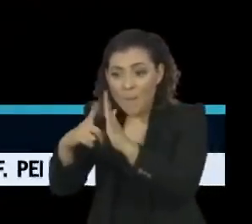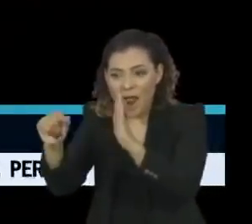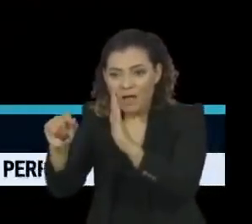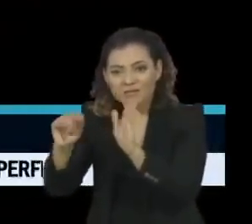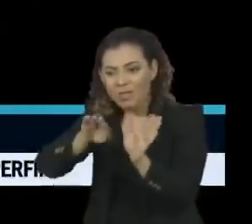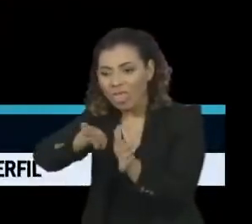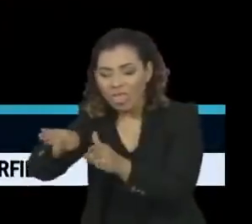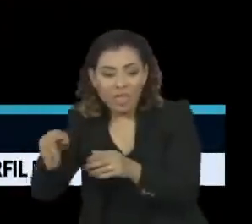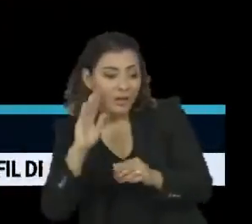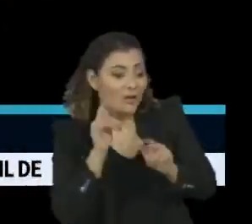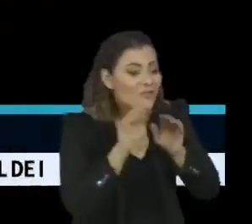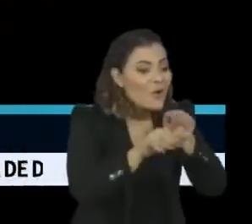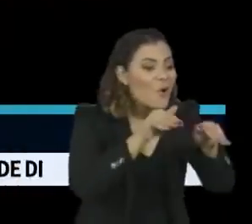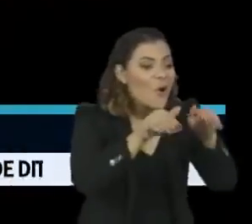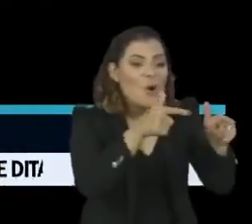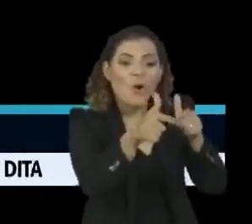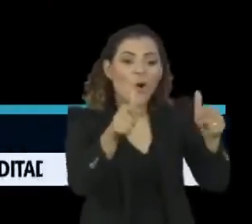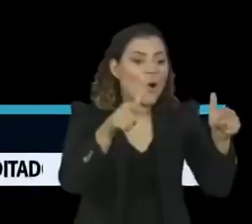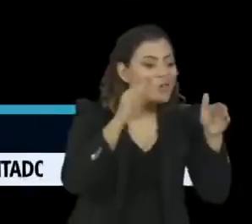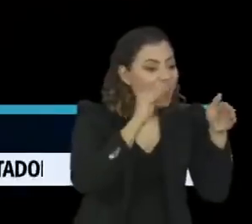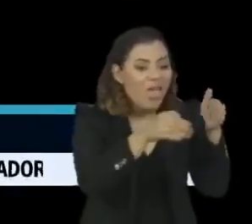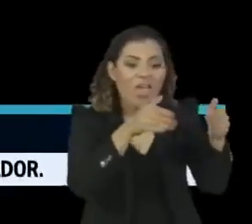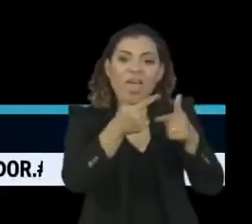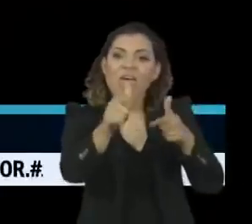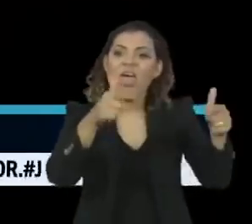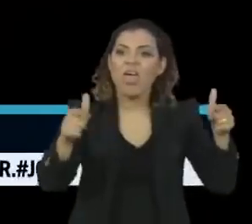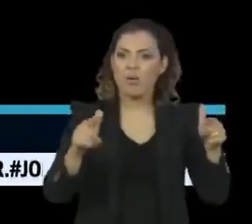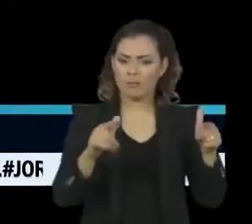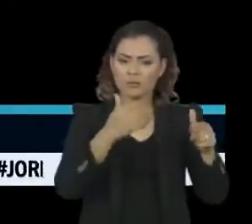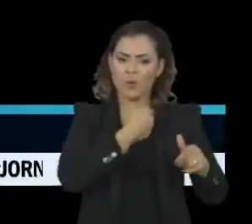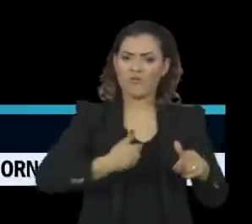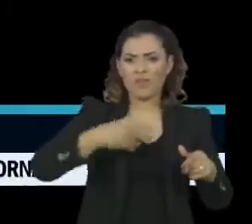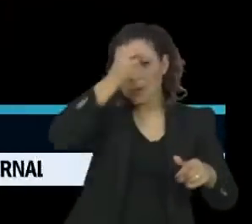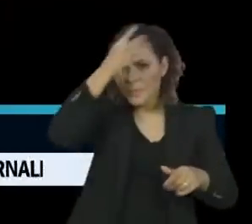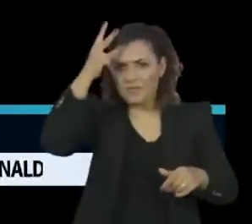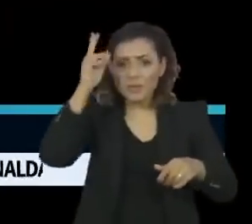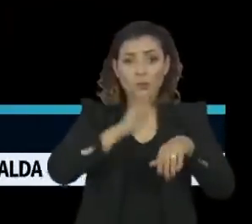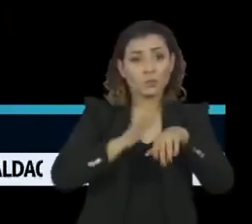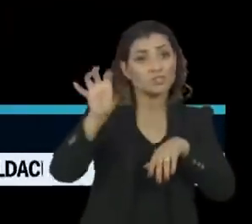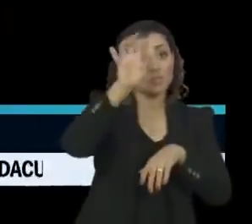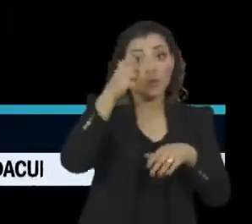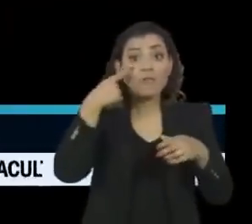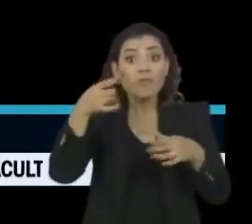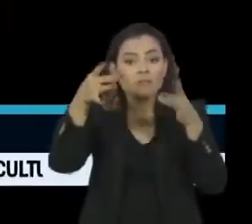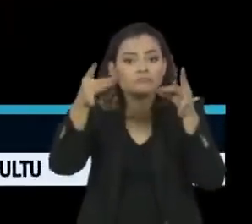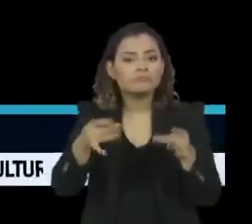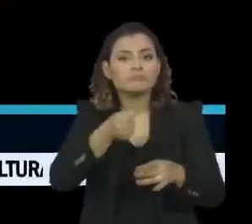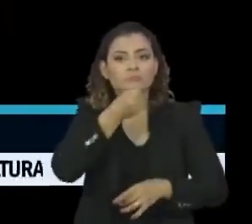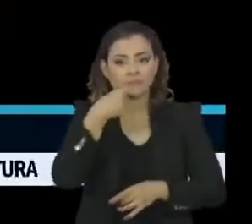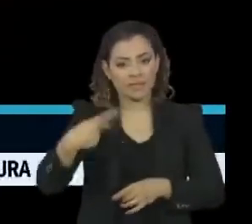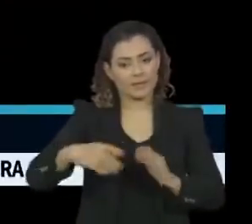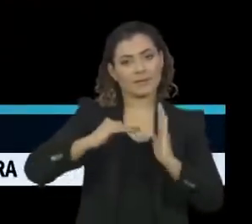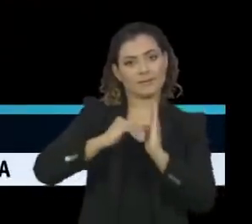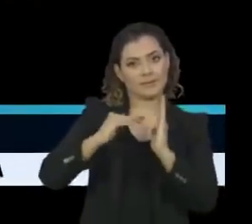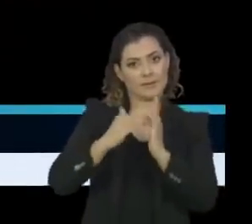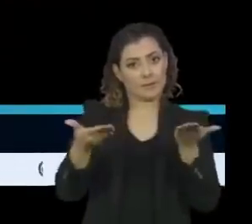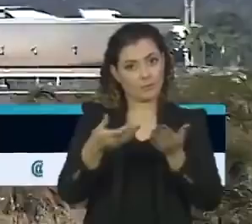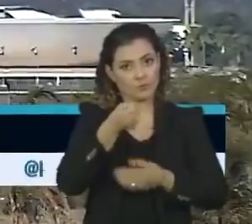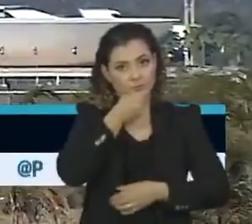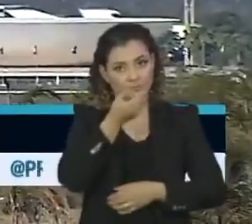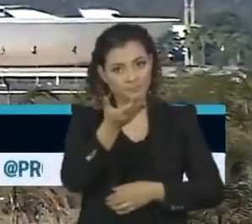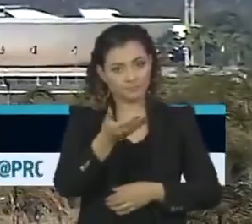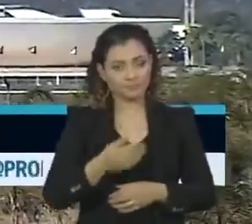Palácio do Planalto, compartilhando o ônus com prefeituras e governos estaduais. Vamos ver como isso repercutiu aqui no Senado, na